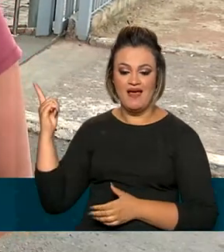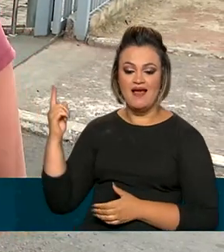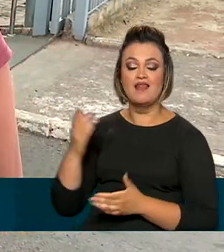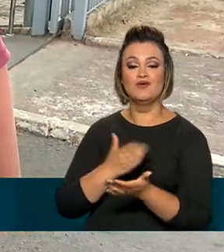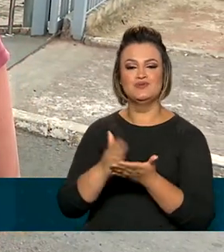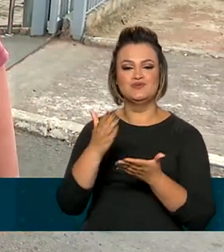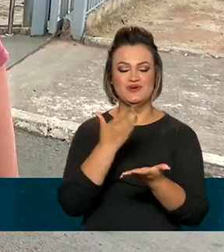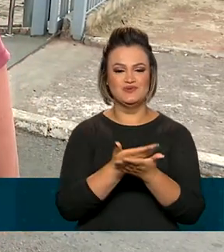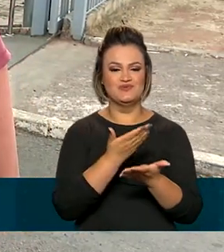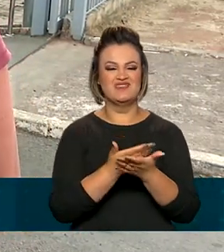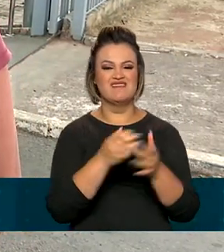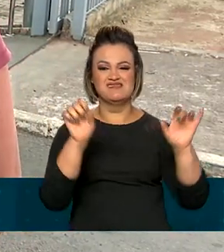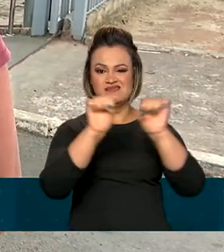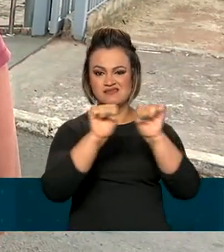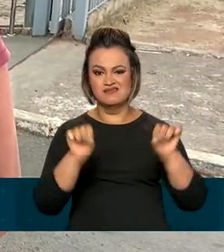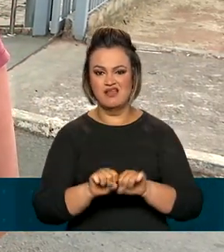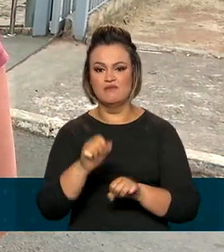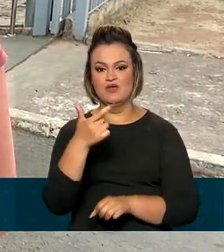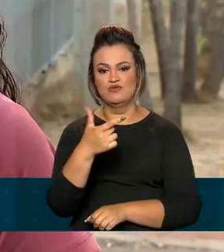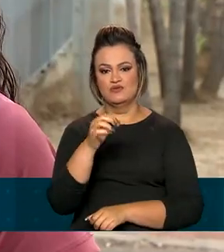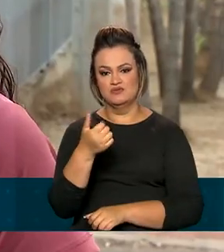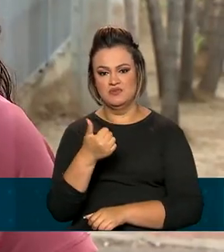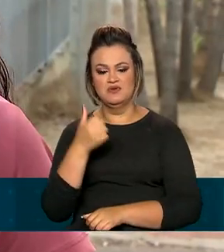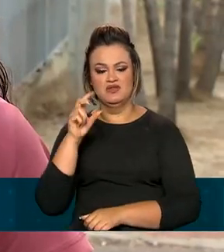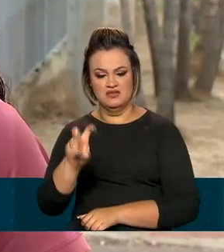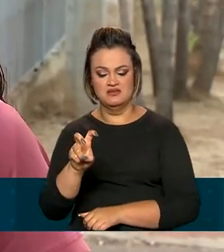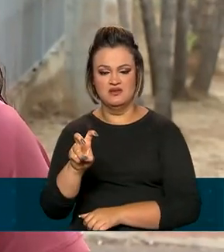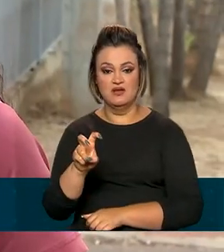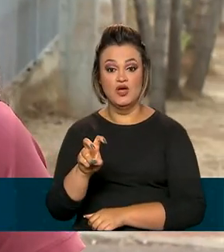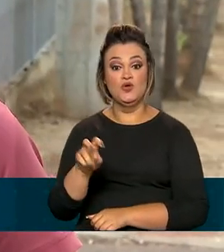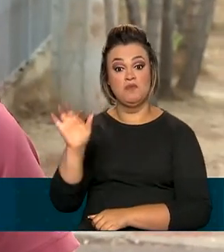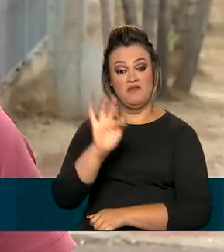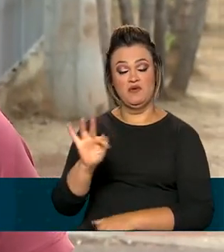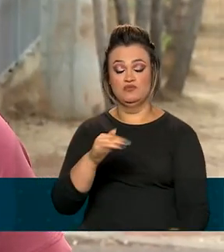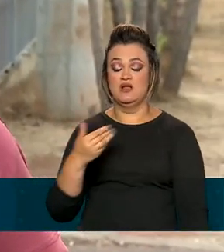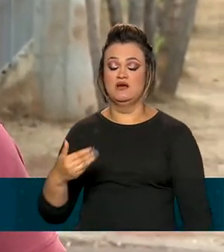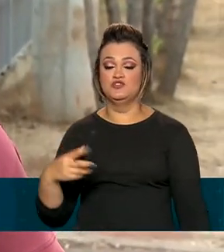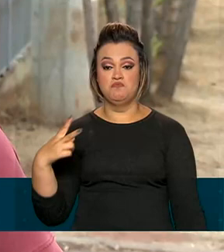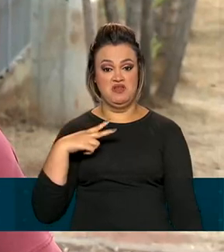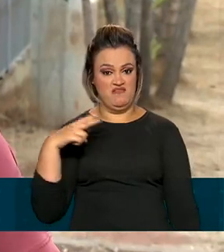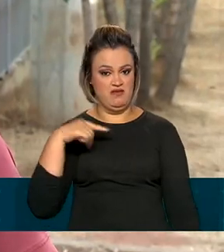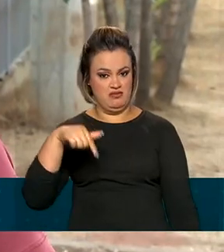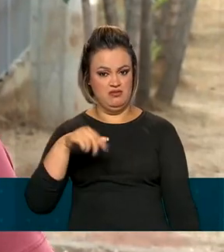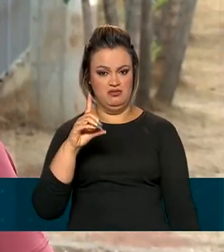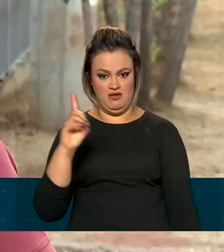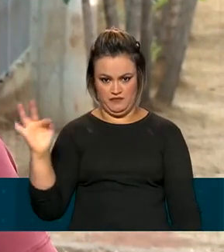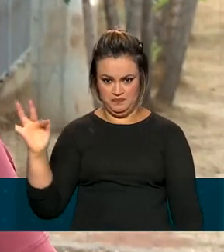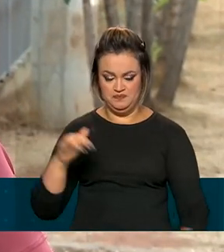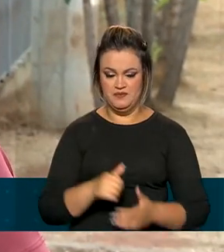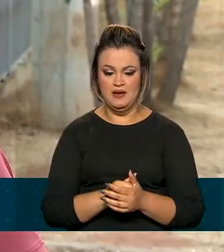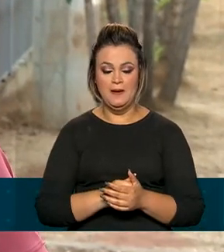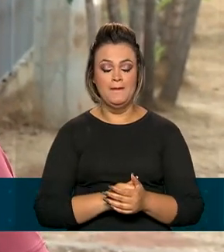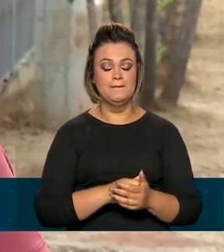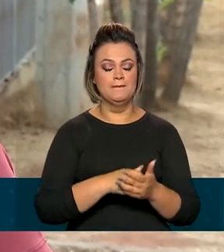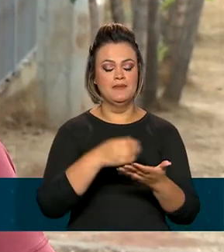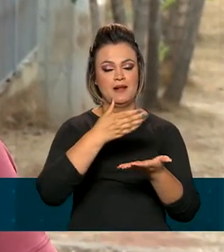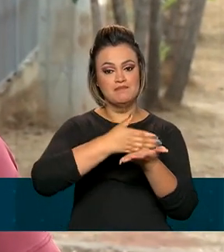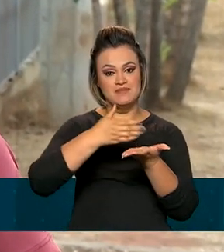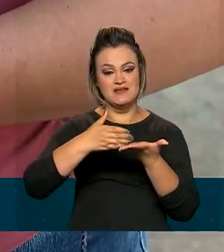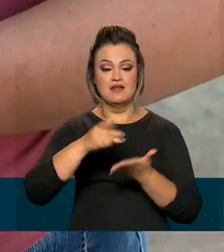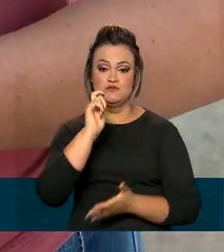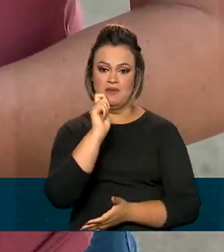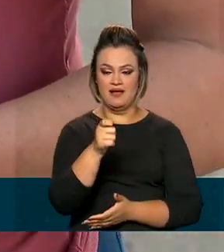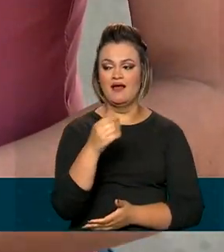desenvolvimento de sistemas em 2015 em uma faculdade privada do Distrito Federal. Para pagar a mensalidade, ela